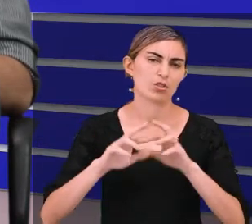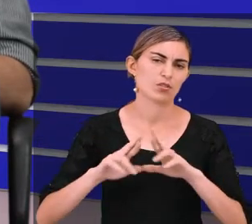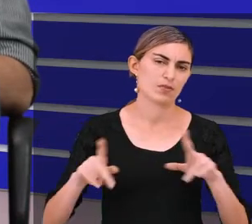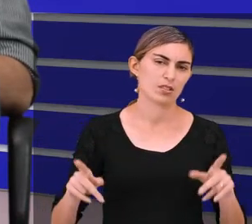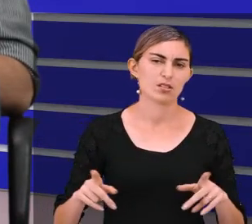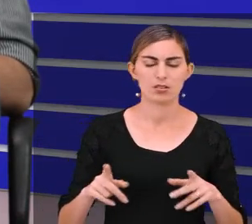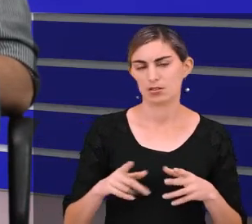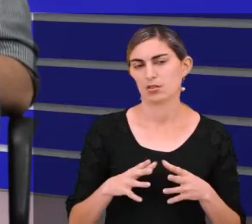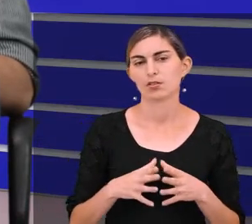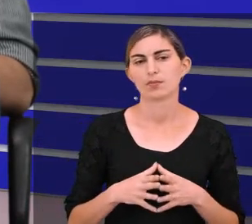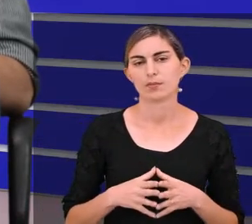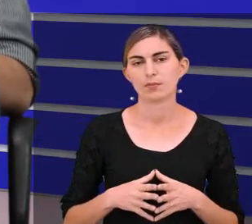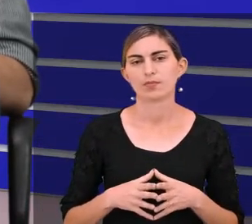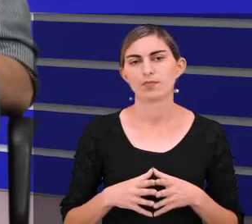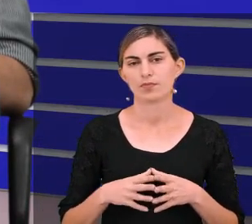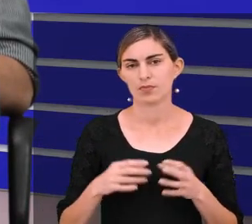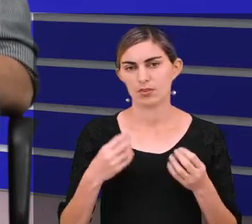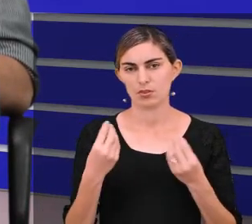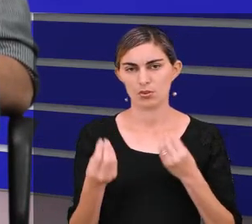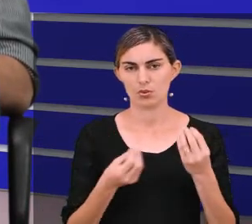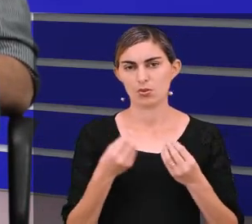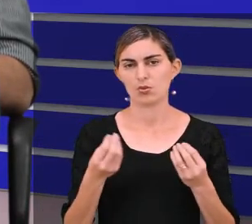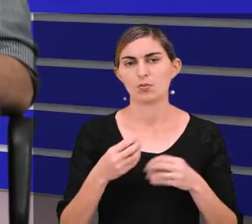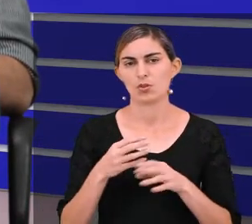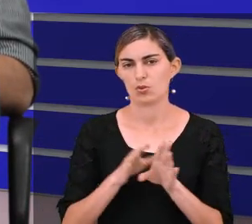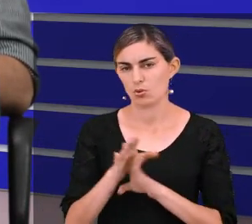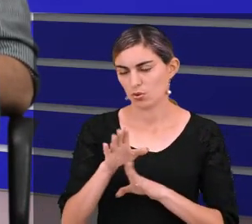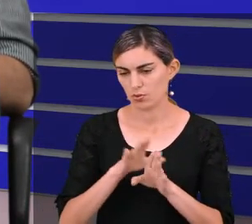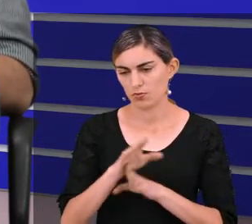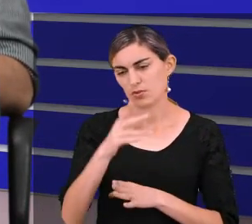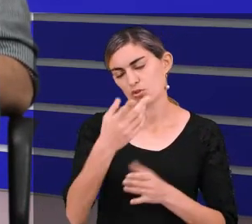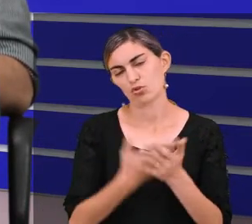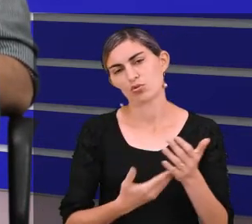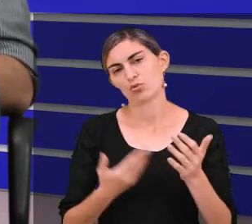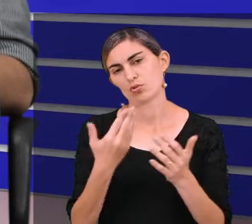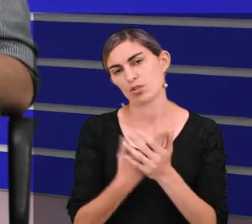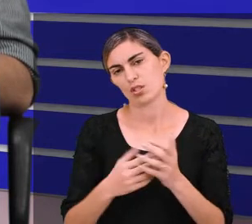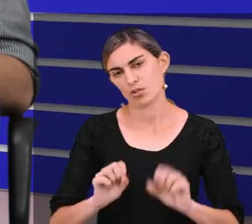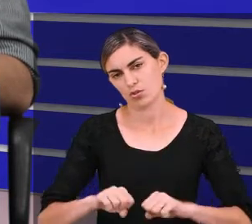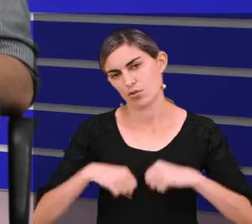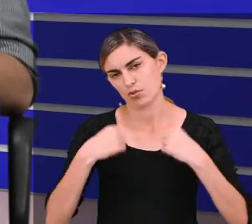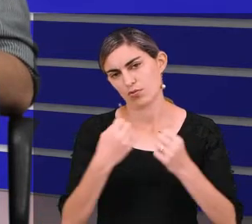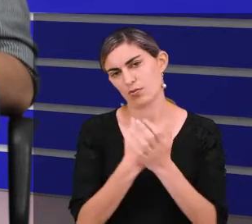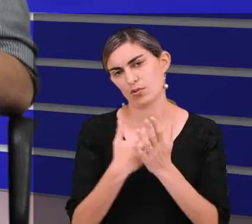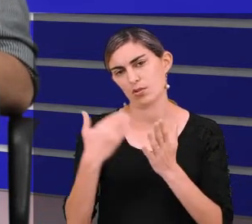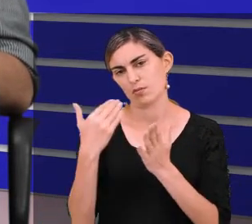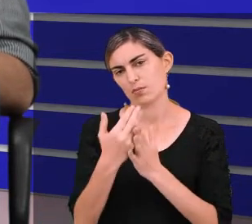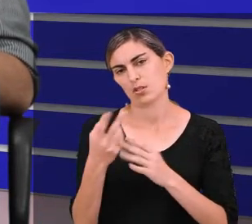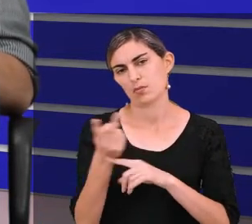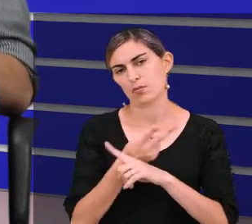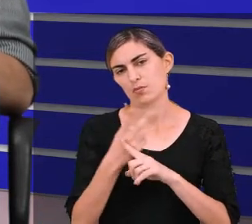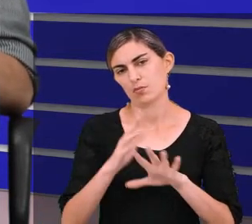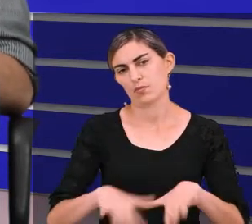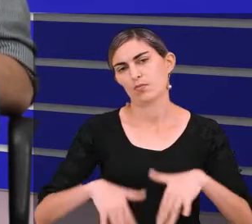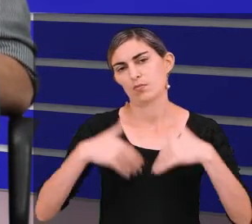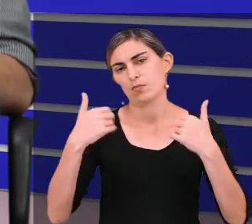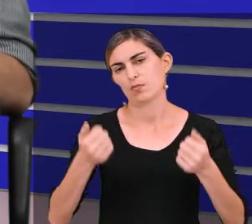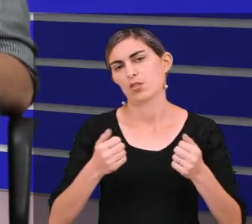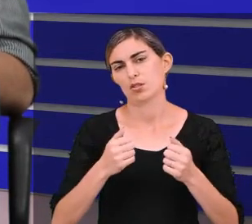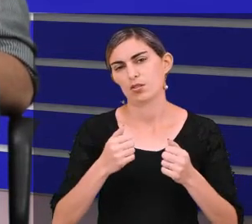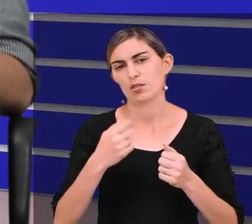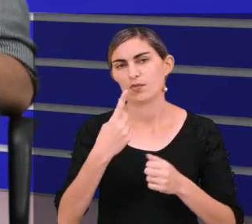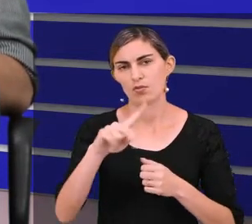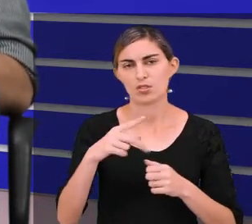diferencial naquilo que está fazendo. Então, assim, o que eu indico a vocês é estudar e se esforçar em um máximo para fazer o melhor por